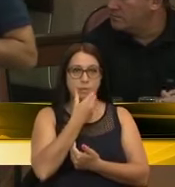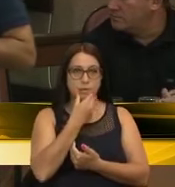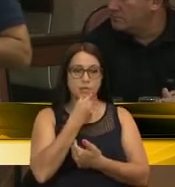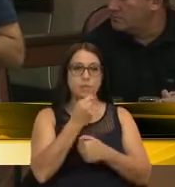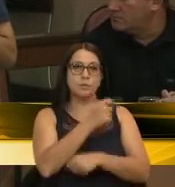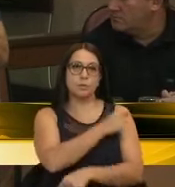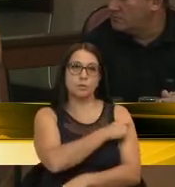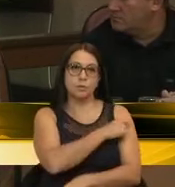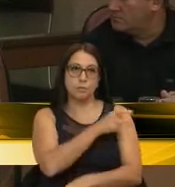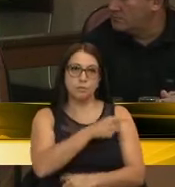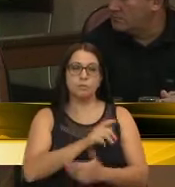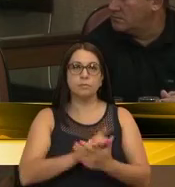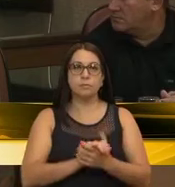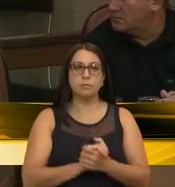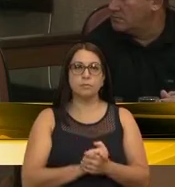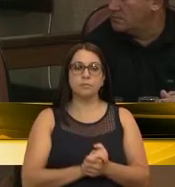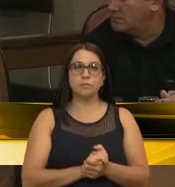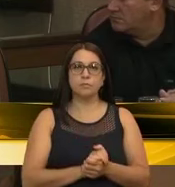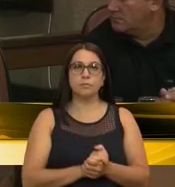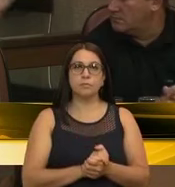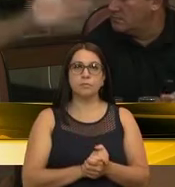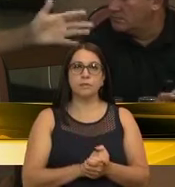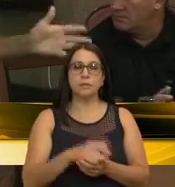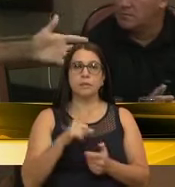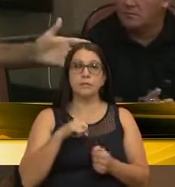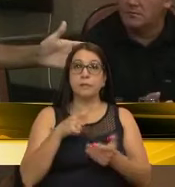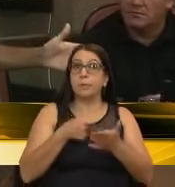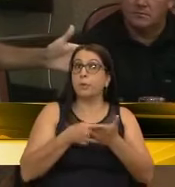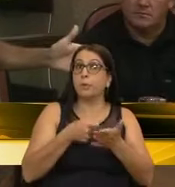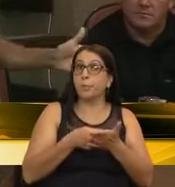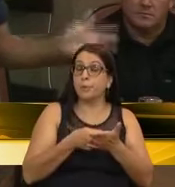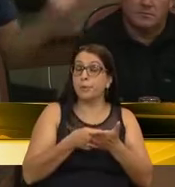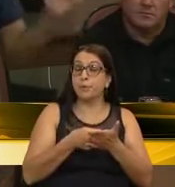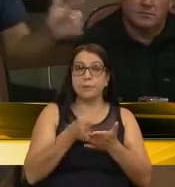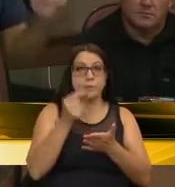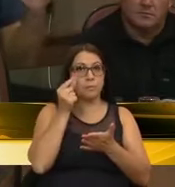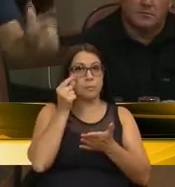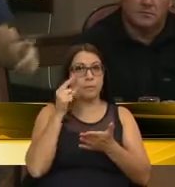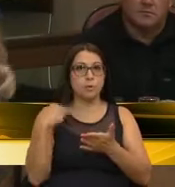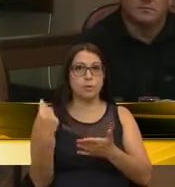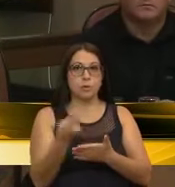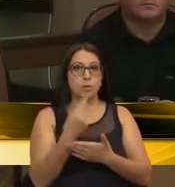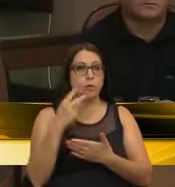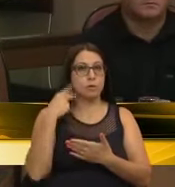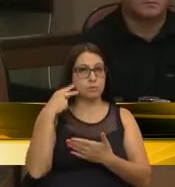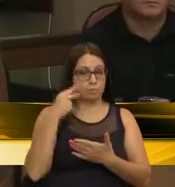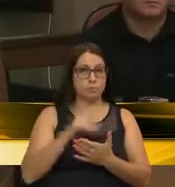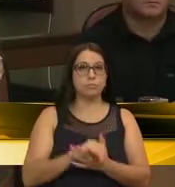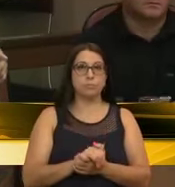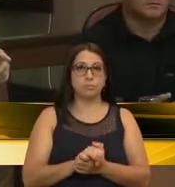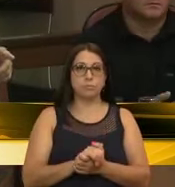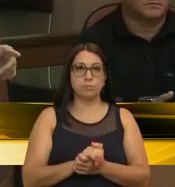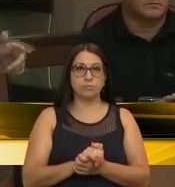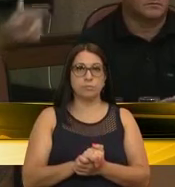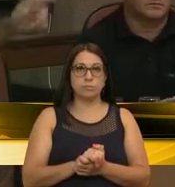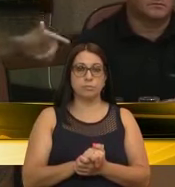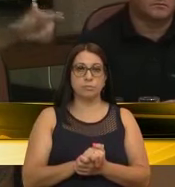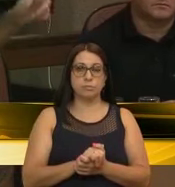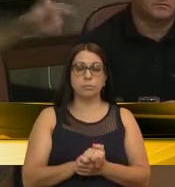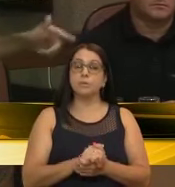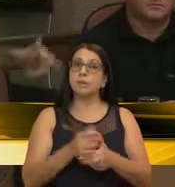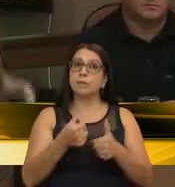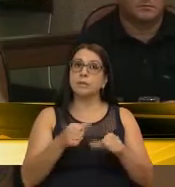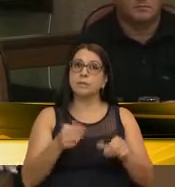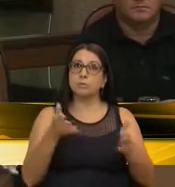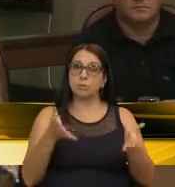estudantes, a gente tem que fazer uma cobrança, vereador Périco, a nós políticos que estamos